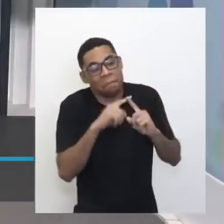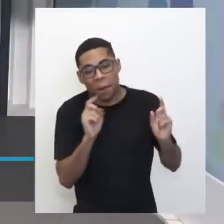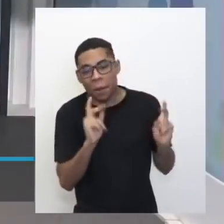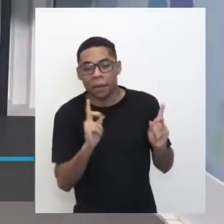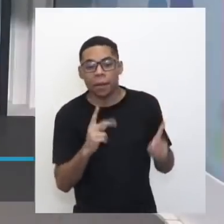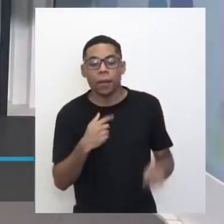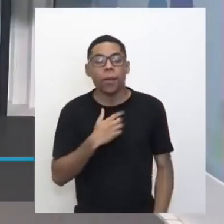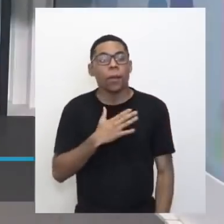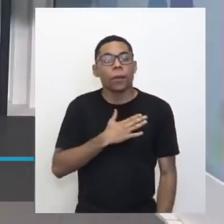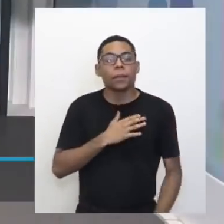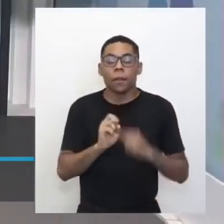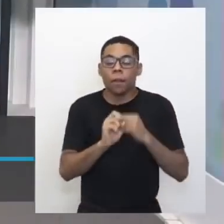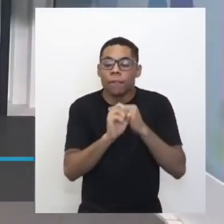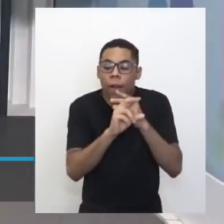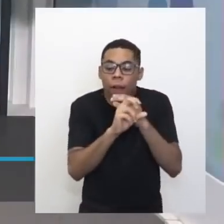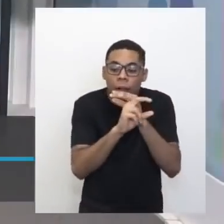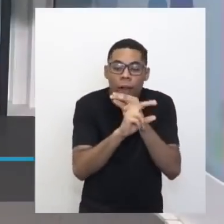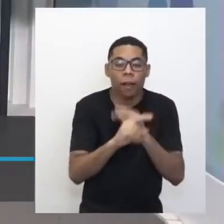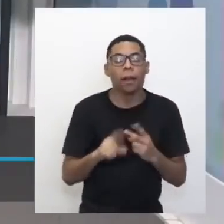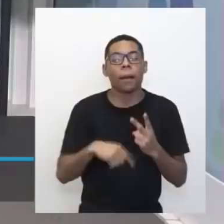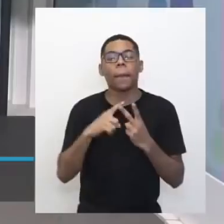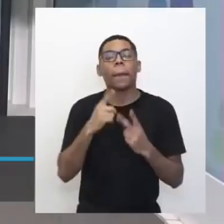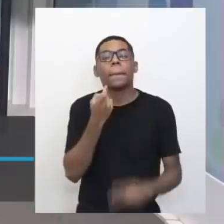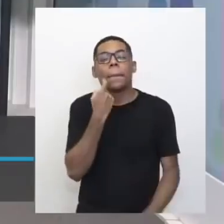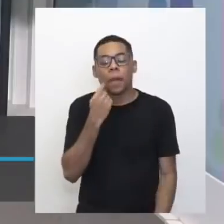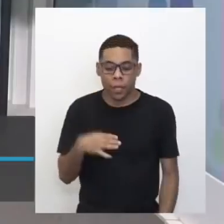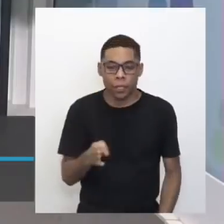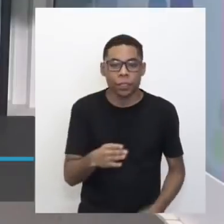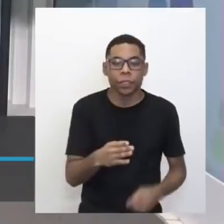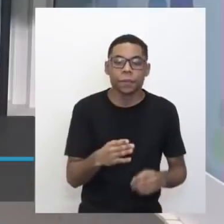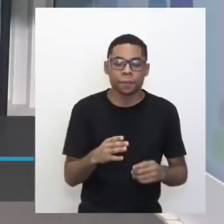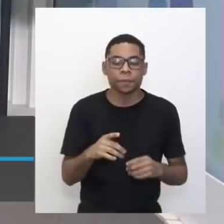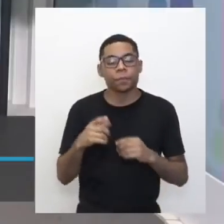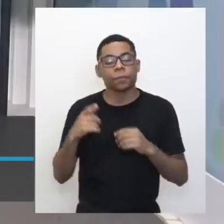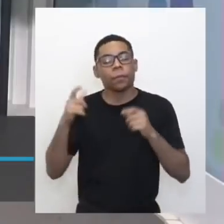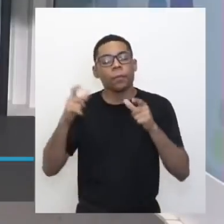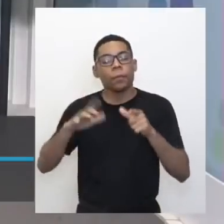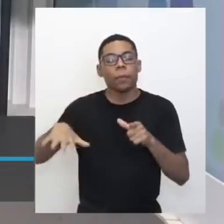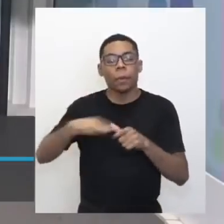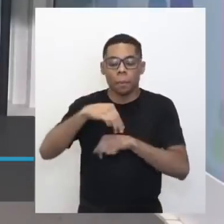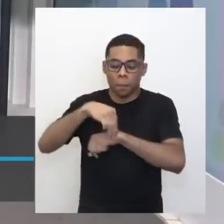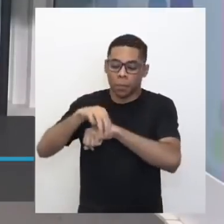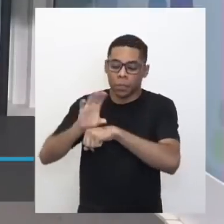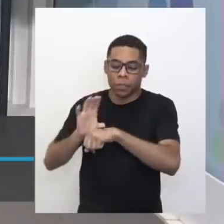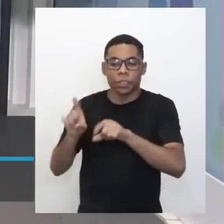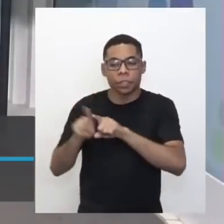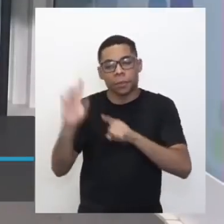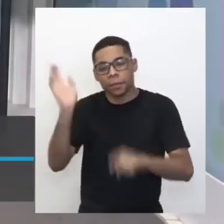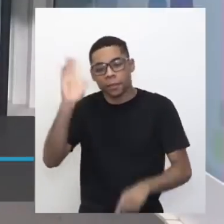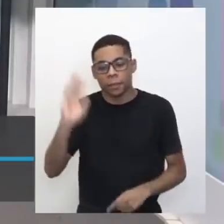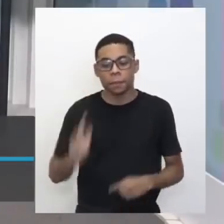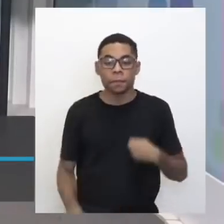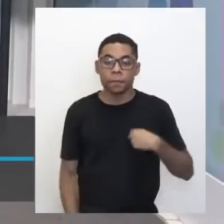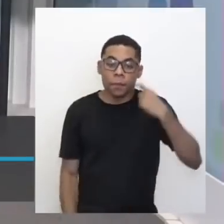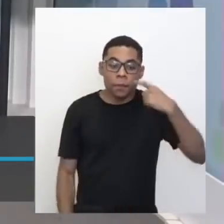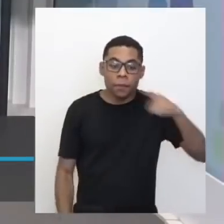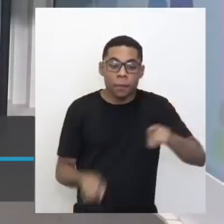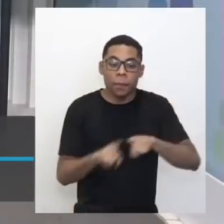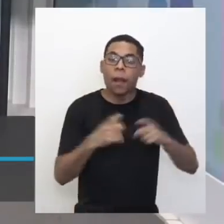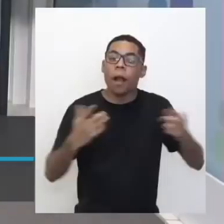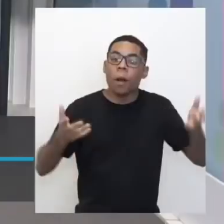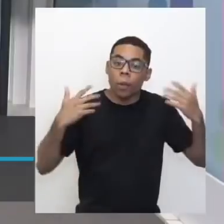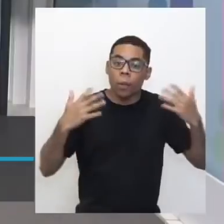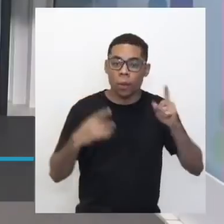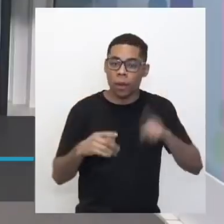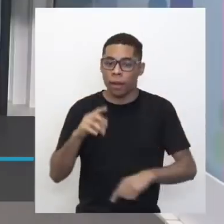gostei do peixe elétrico. Olha o pessoal de Mogi das Cruzes presente aí também. colocou aqui, lembrei agora que calor também é radiação, ele é aluno da